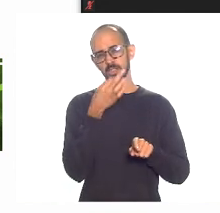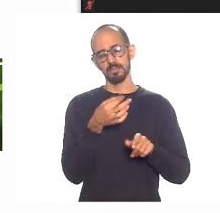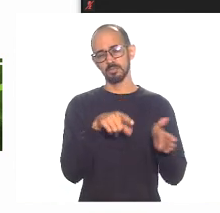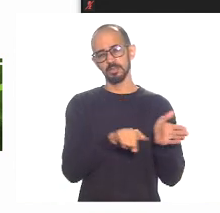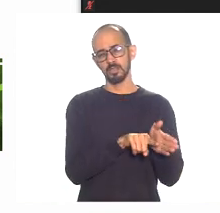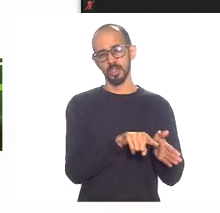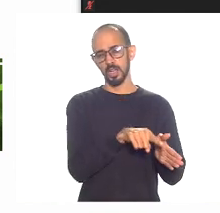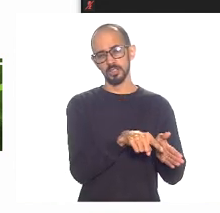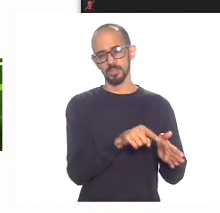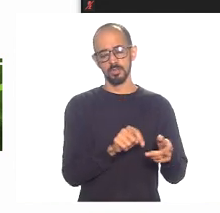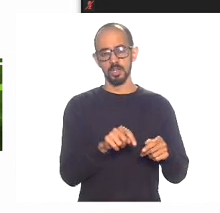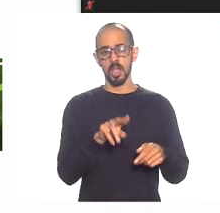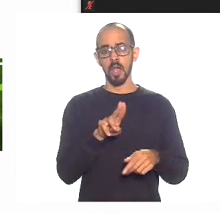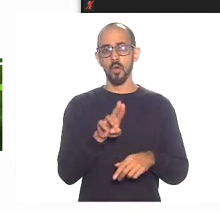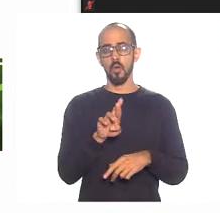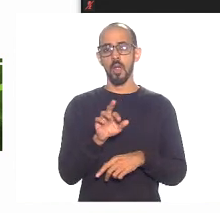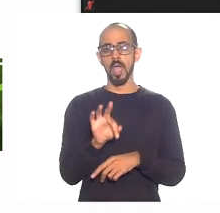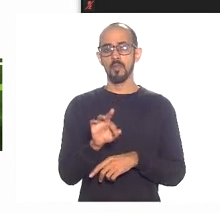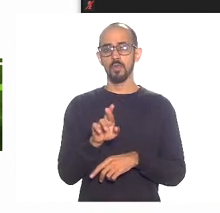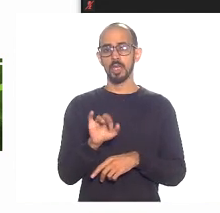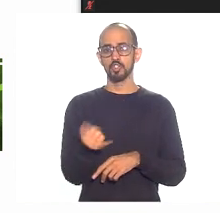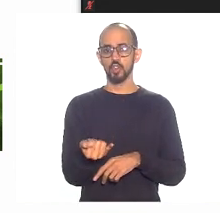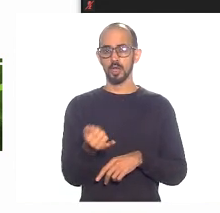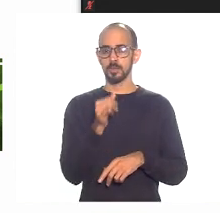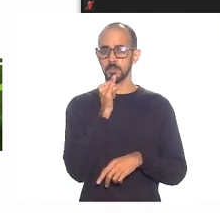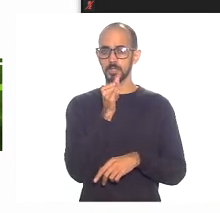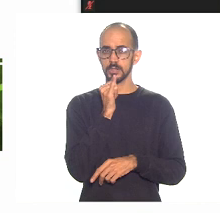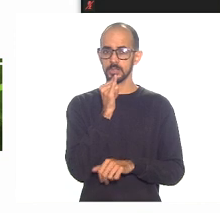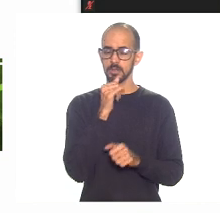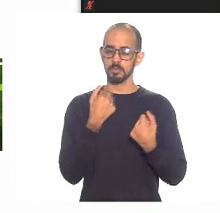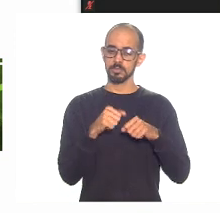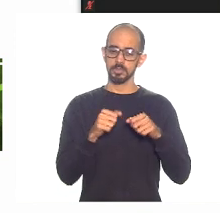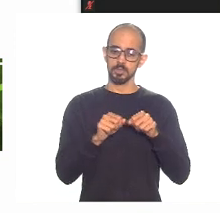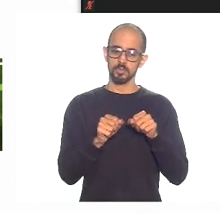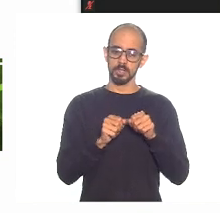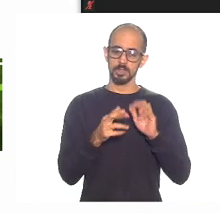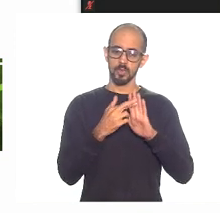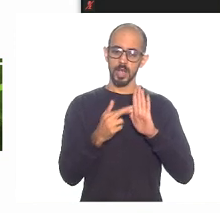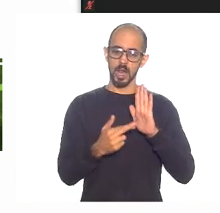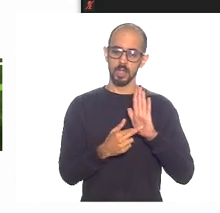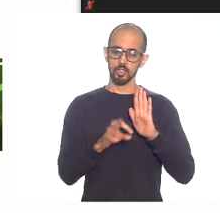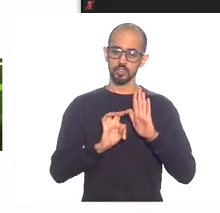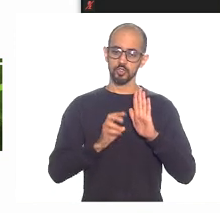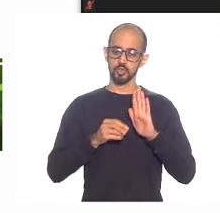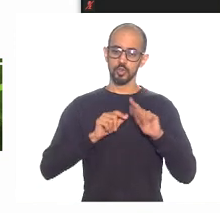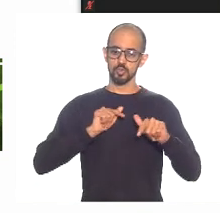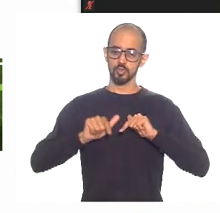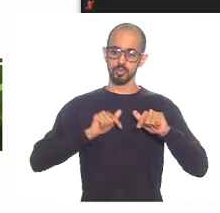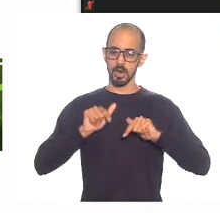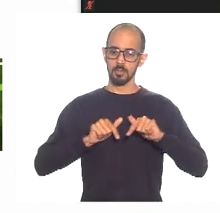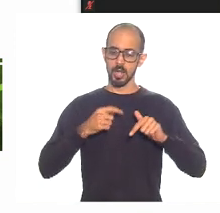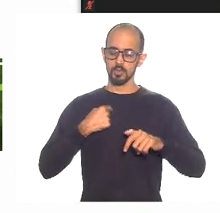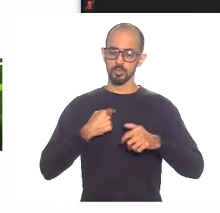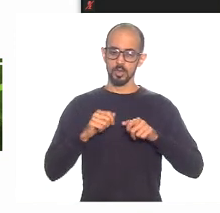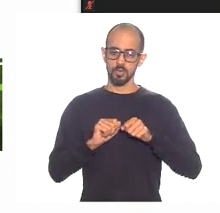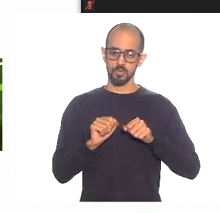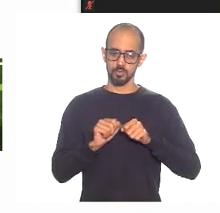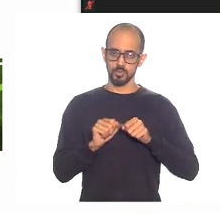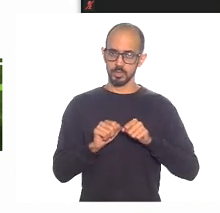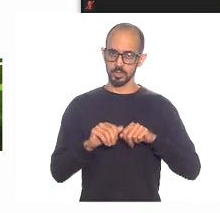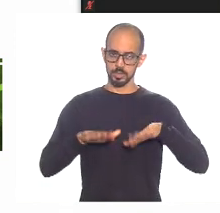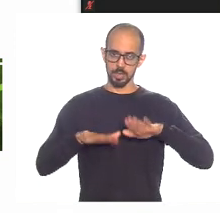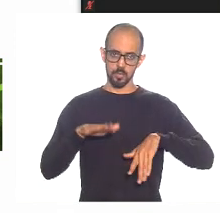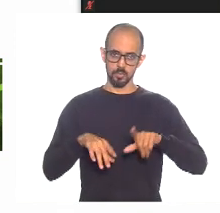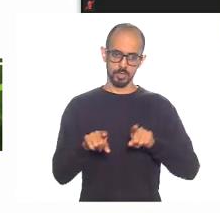Mas, por exemplo, na FRJ, quando eu tenho ascensão, eu tenho que fazer lá um relatório de todas as atividades que eu fiz, né? E talvez,